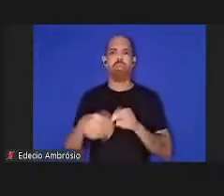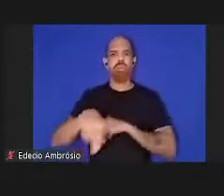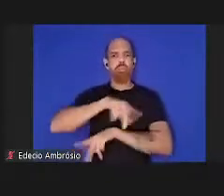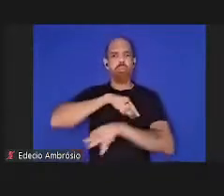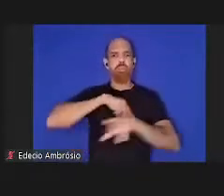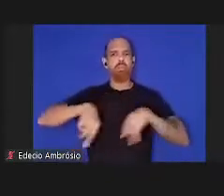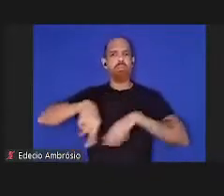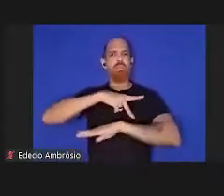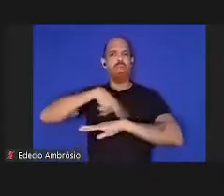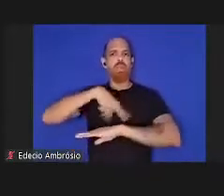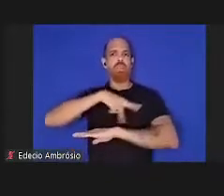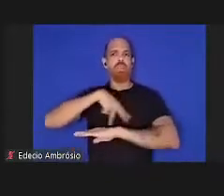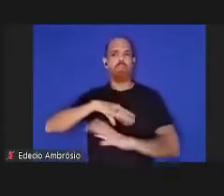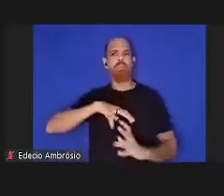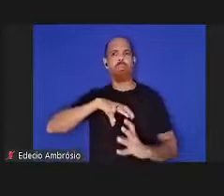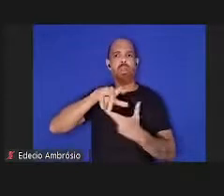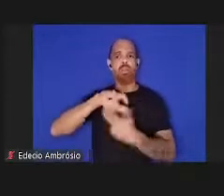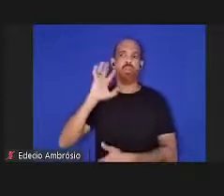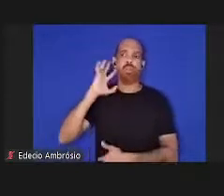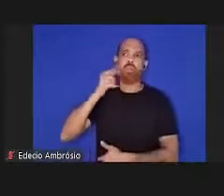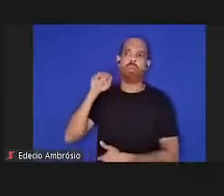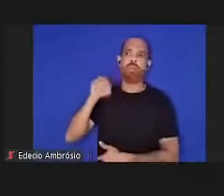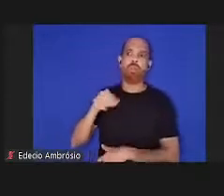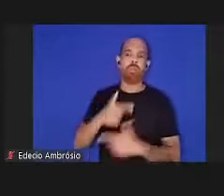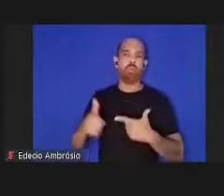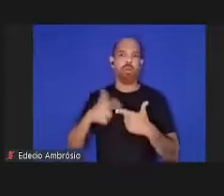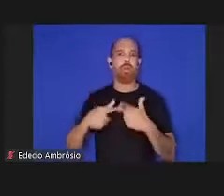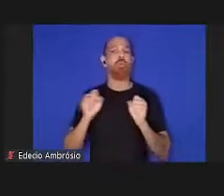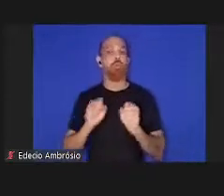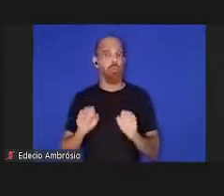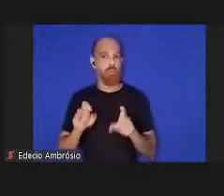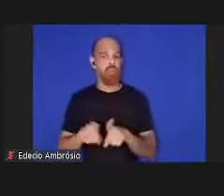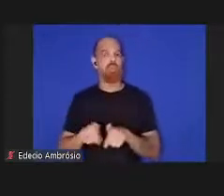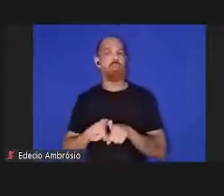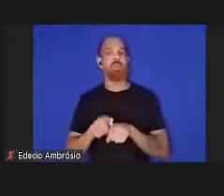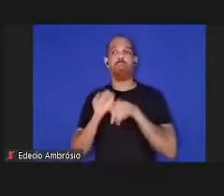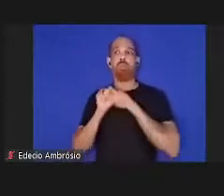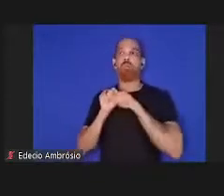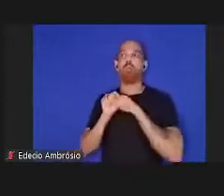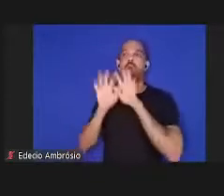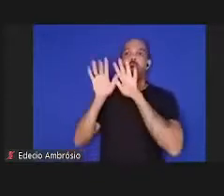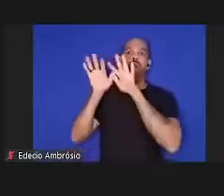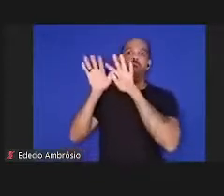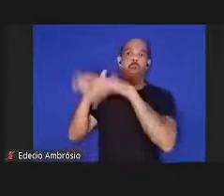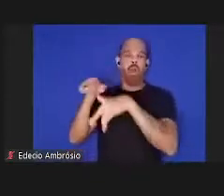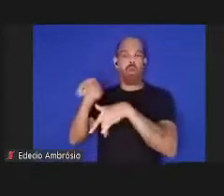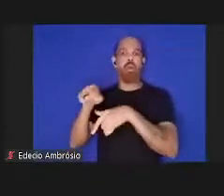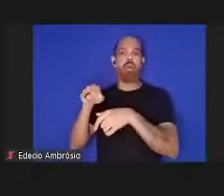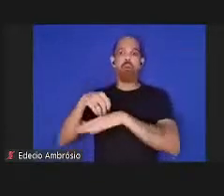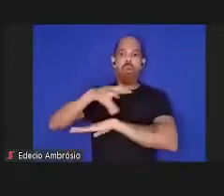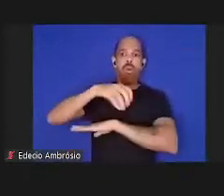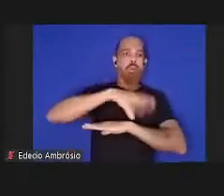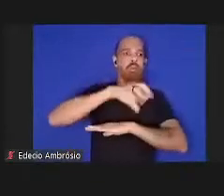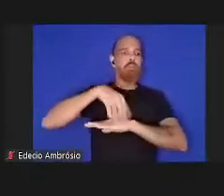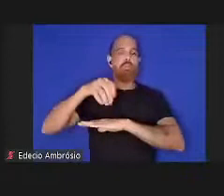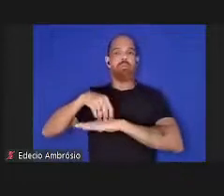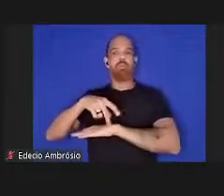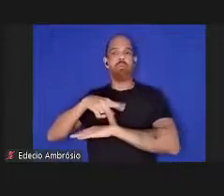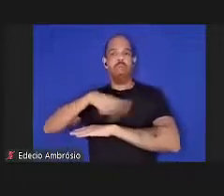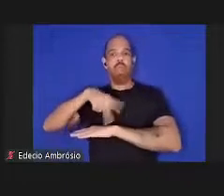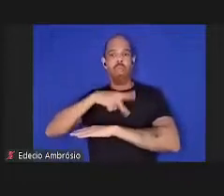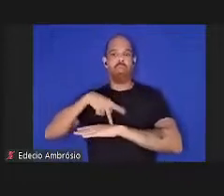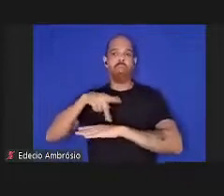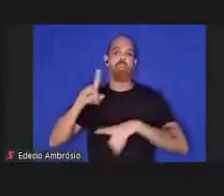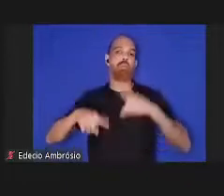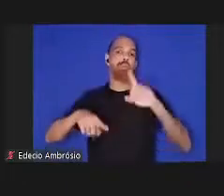as soluções para esses problemas também podem cruzar fronteiras e ser compartilhadas entre os países independentemente do seu nível de